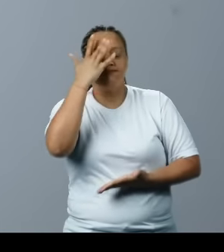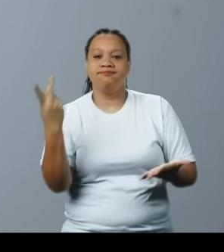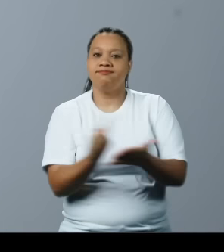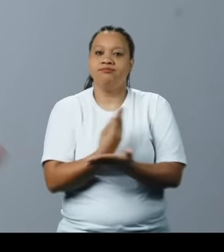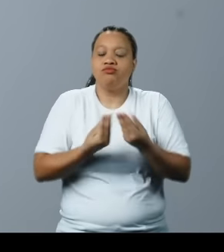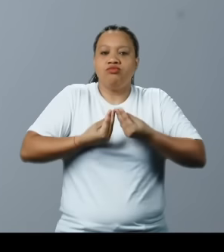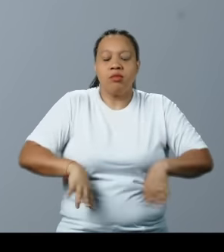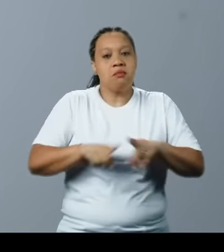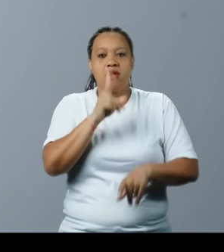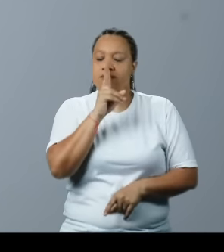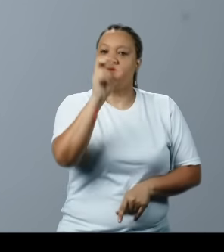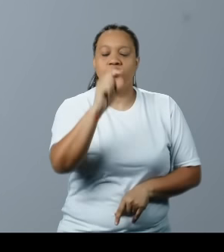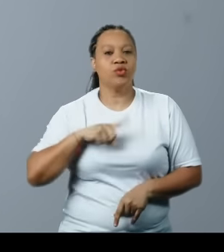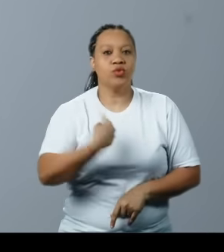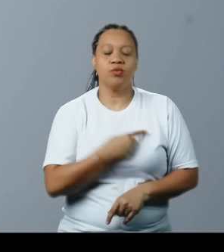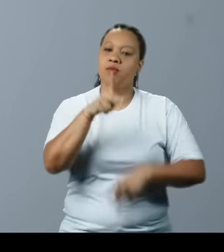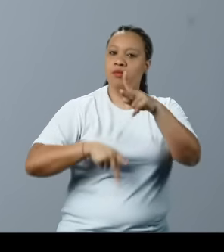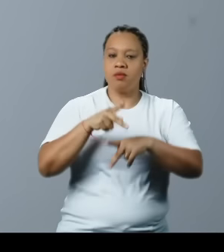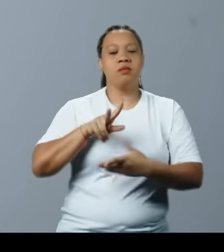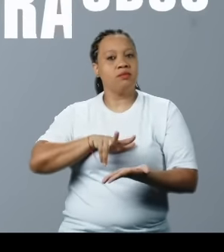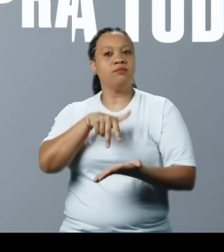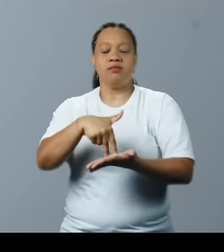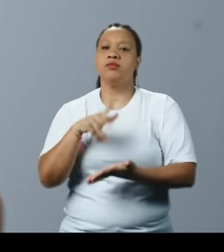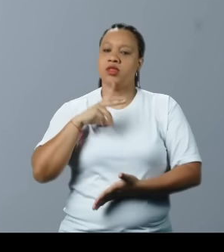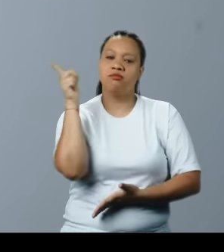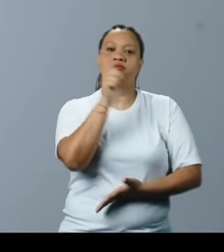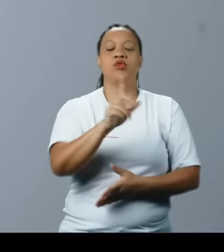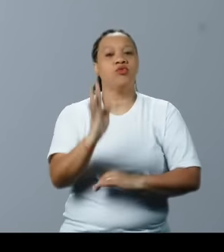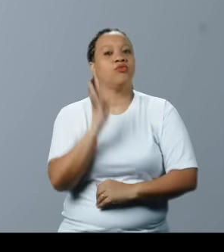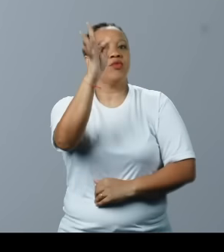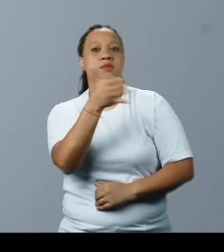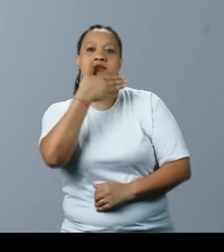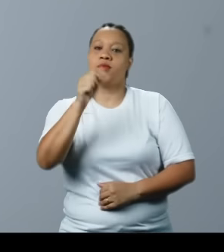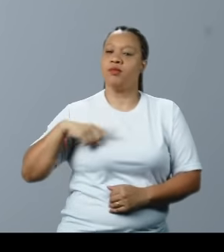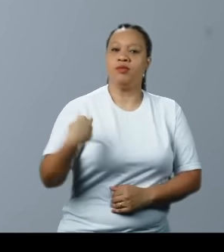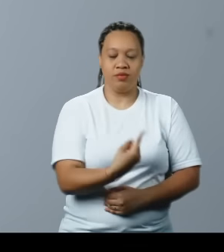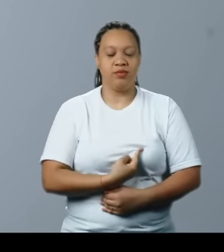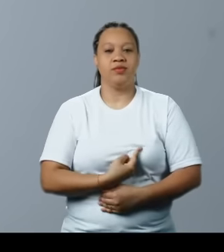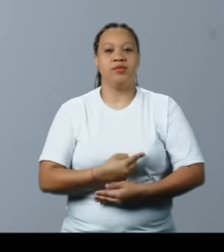destruído, mas com a força do nosso povo, a Prefeitura vai seguir firme para construir um futuro melhor para todos nós. A